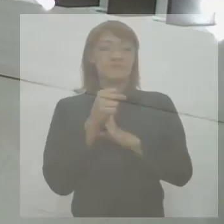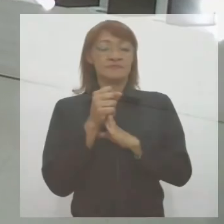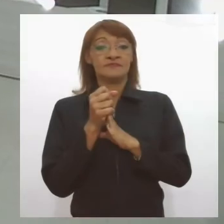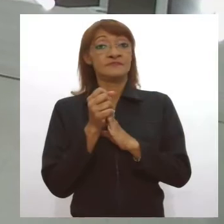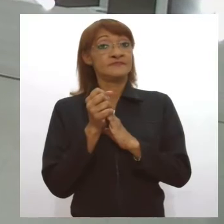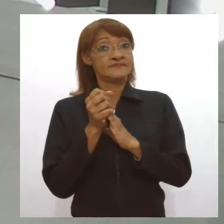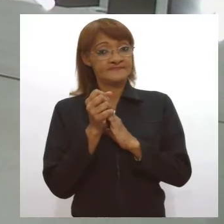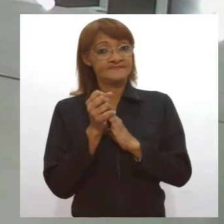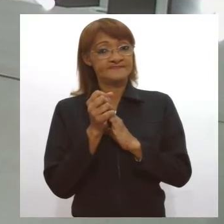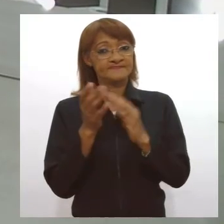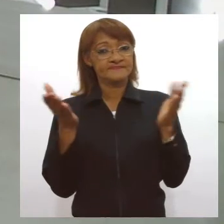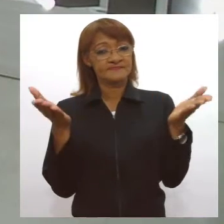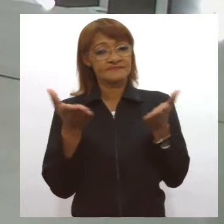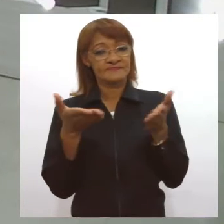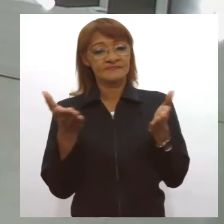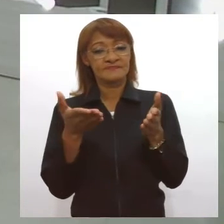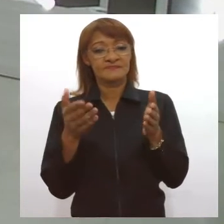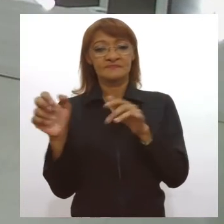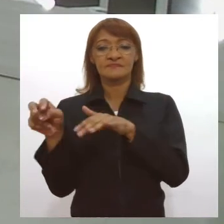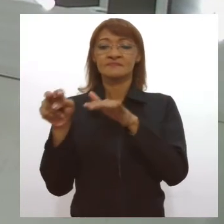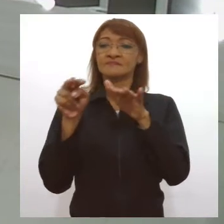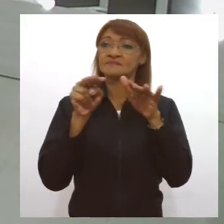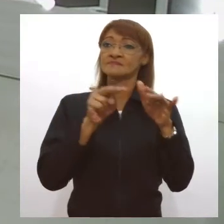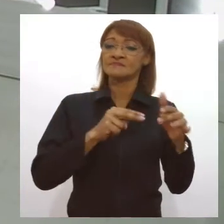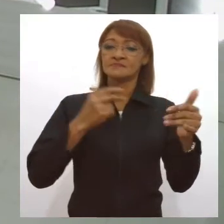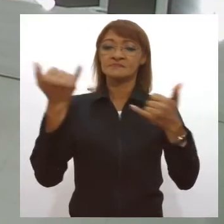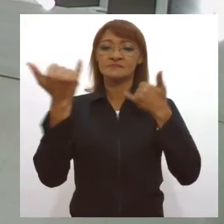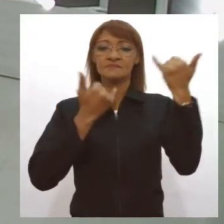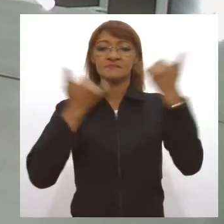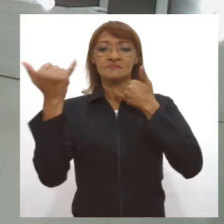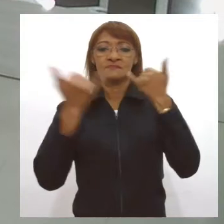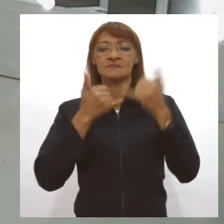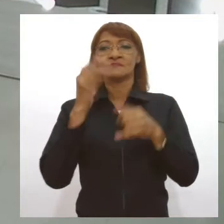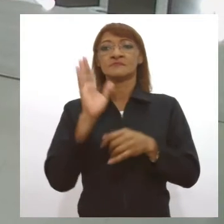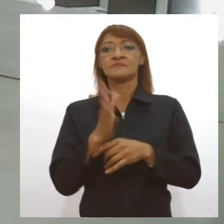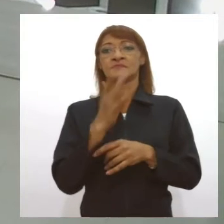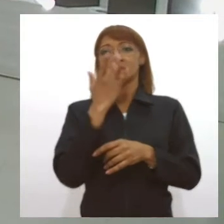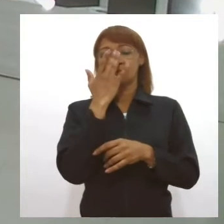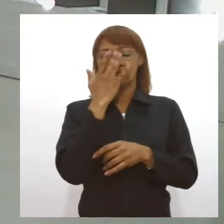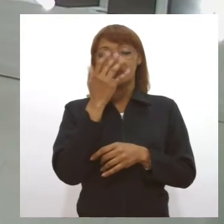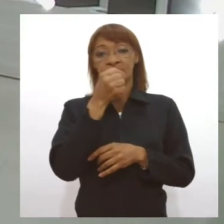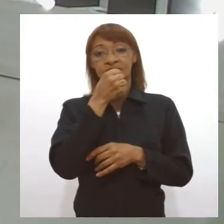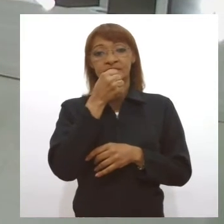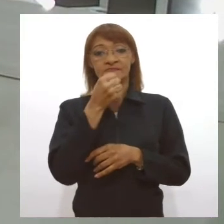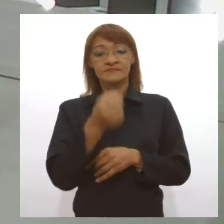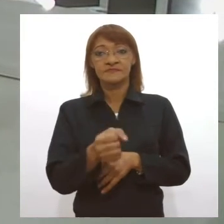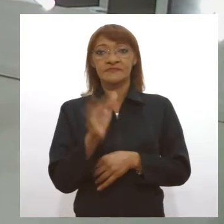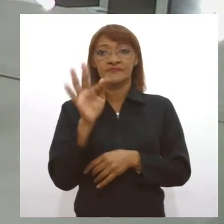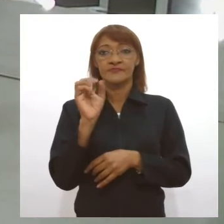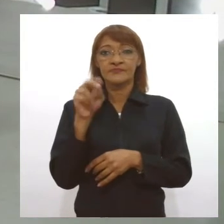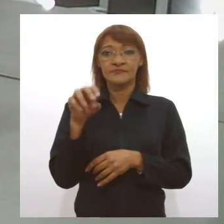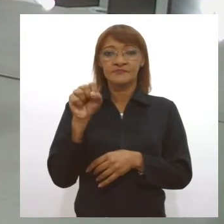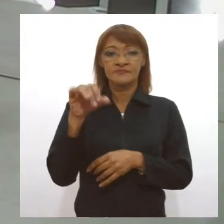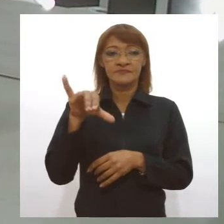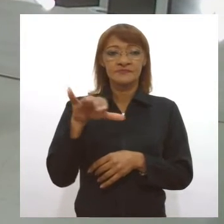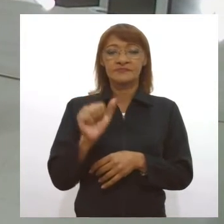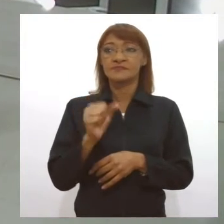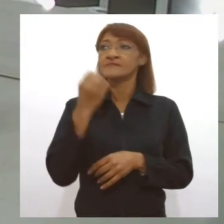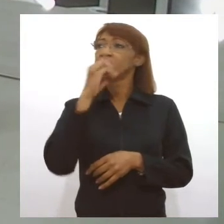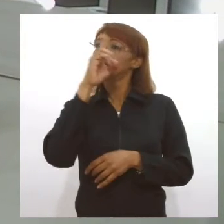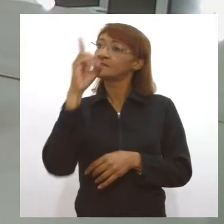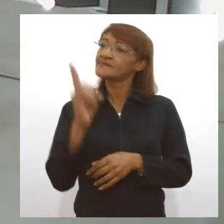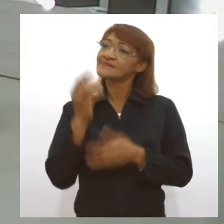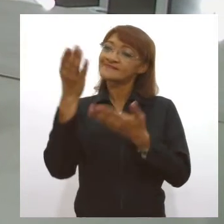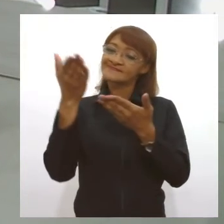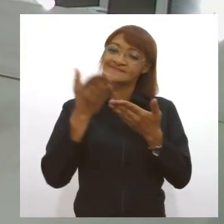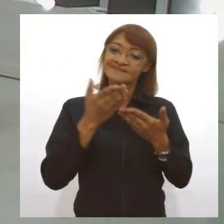Quem vai estar comigo durante essa semana trazendo as informações do Parlamento Estadual é o jornalista Tiene Fonseca. Muito bom dia, Tiene. Seja bem-vindo